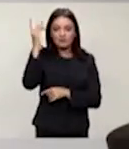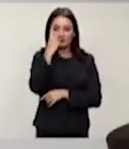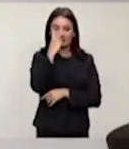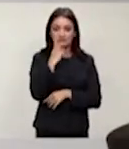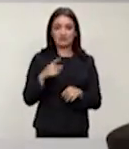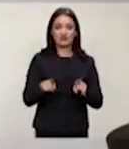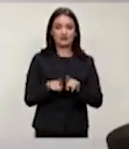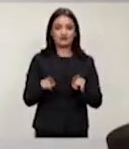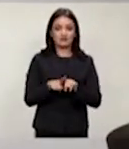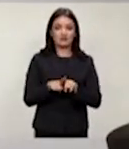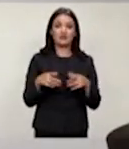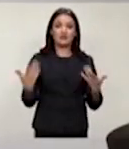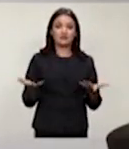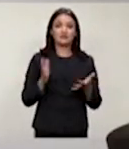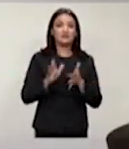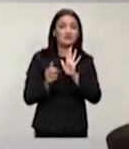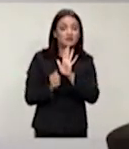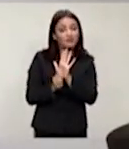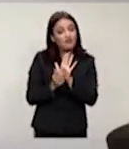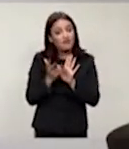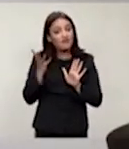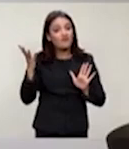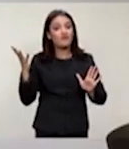muito foram as sentenças,